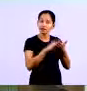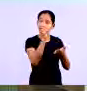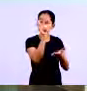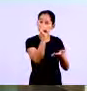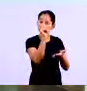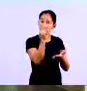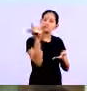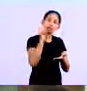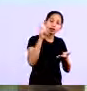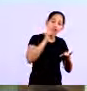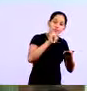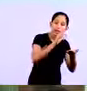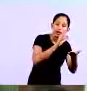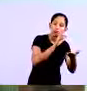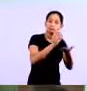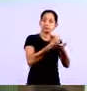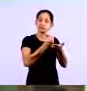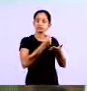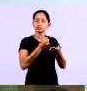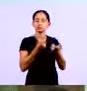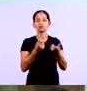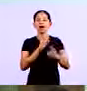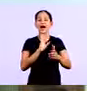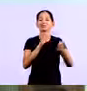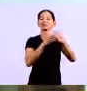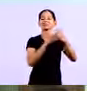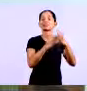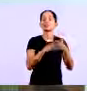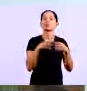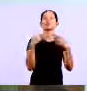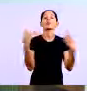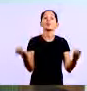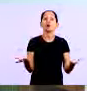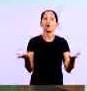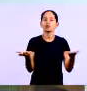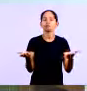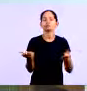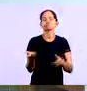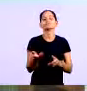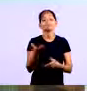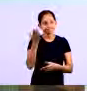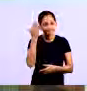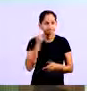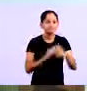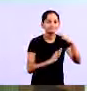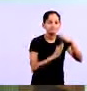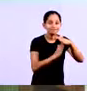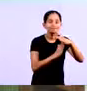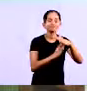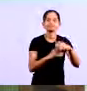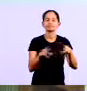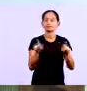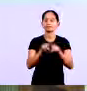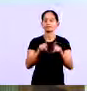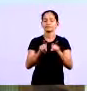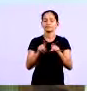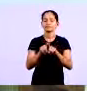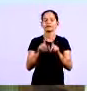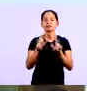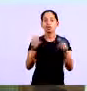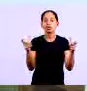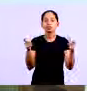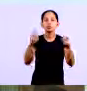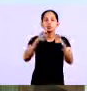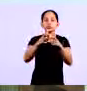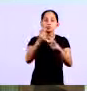você tem recurso ou não como é que tá o que é você precisa fazer pra suportar aquela situação naquele momento lembrando que micro e pequenas empresas